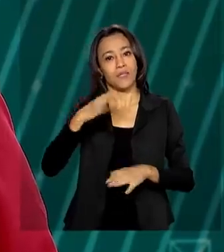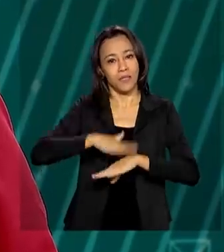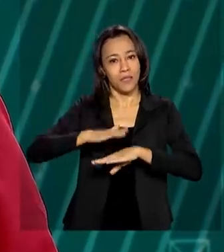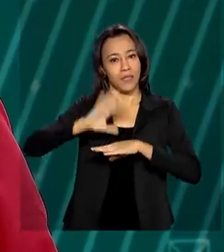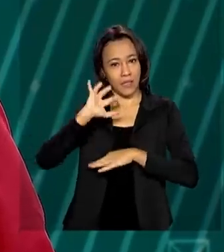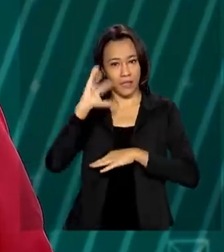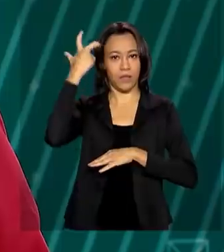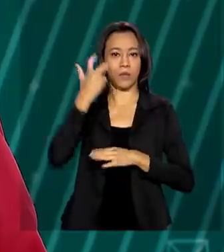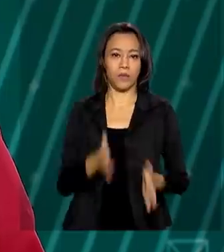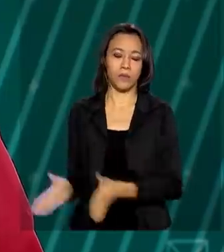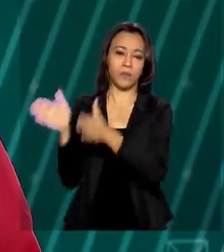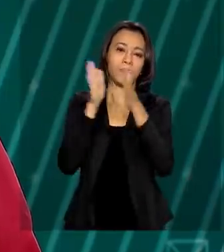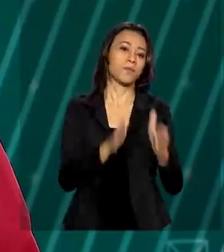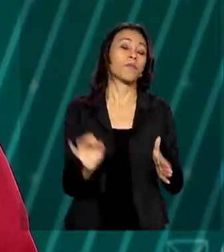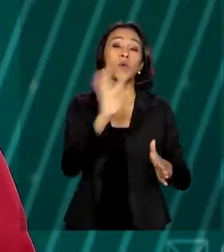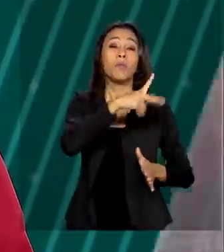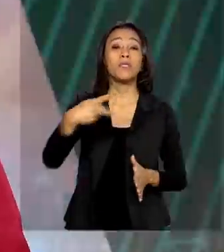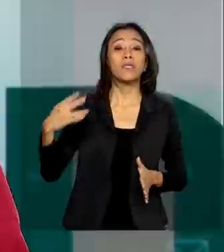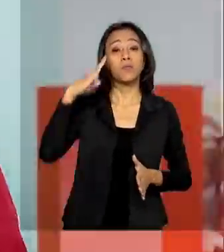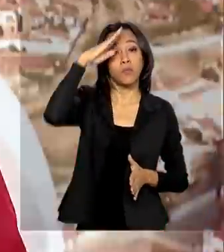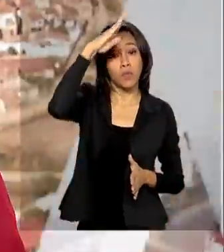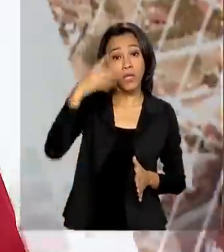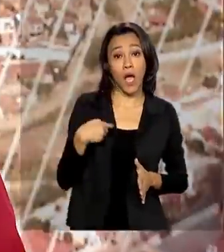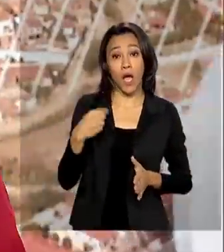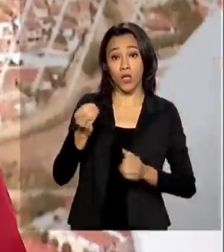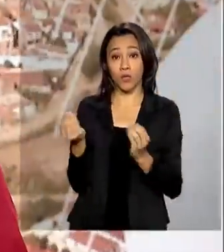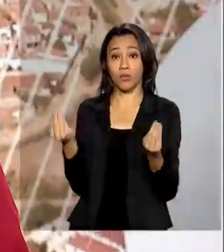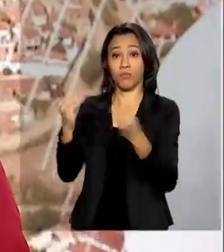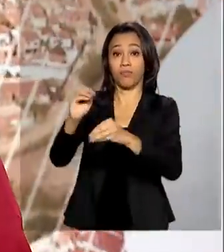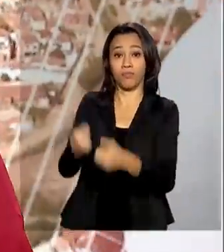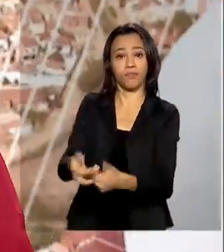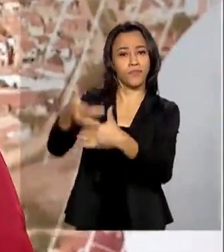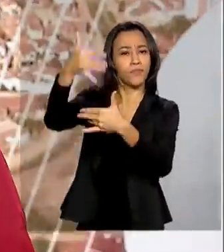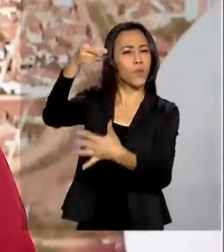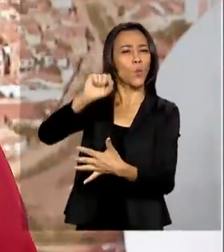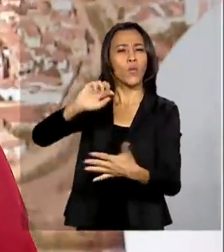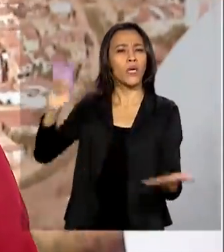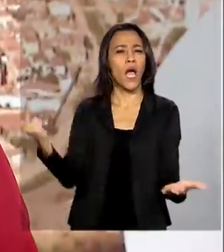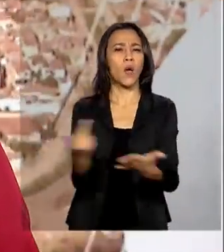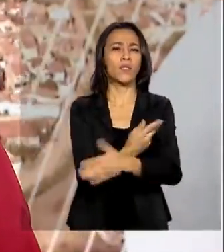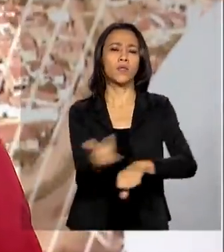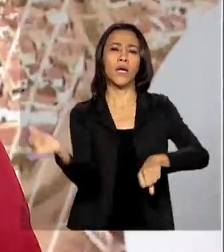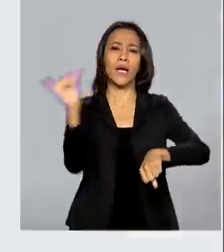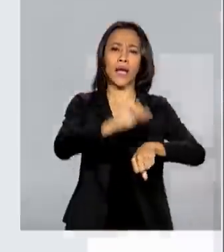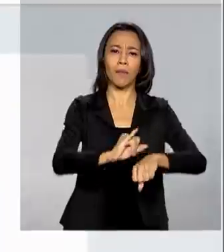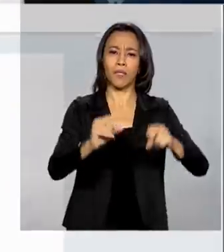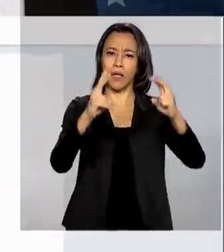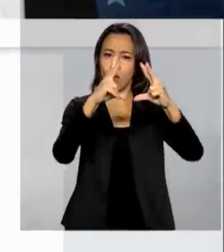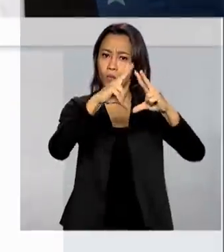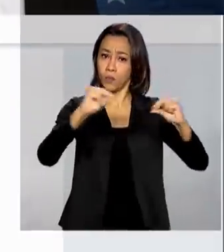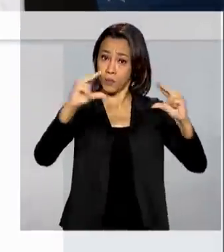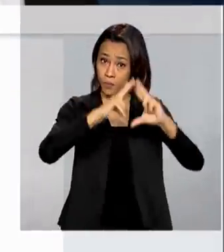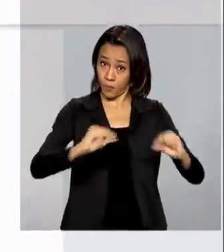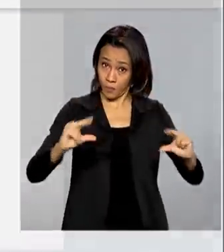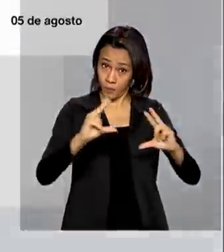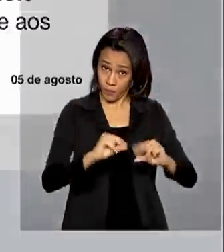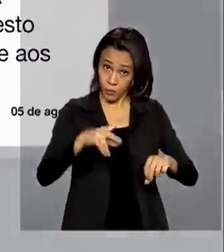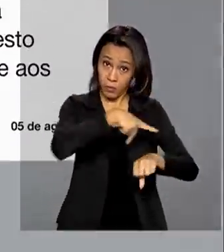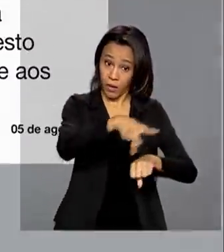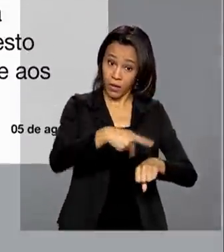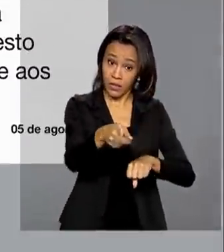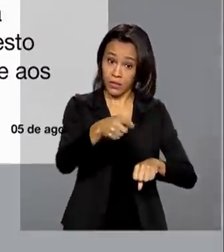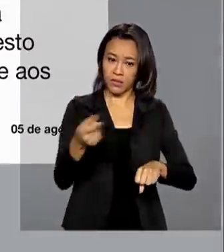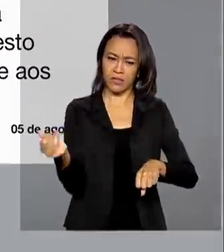O presidente Jair Bolsonaro se manifestou pelas redes sociais sobre a explosão em Beirute. Ele prestou solidariedade às